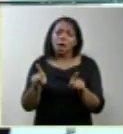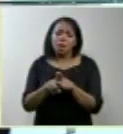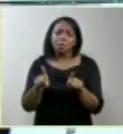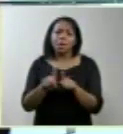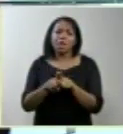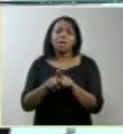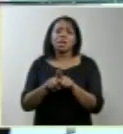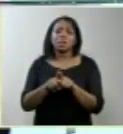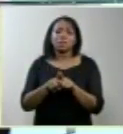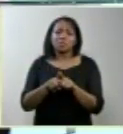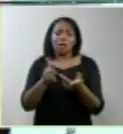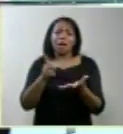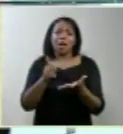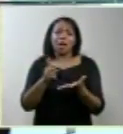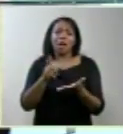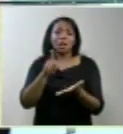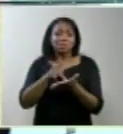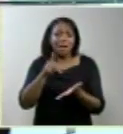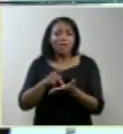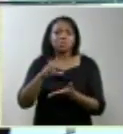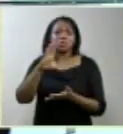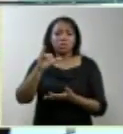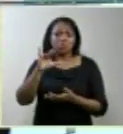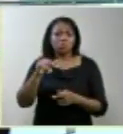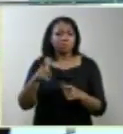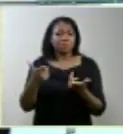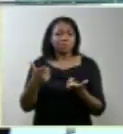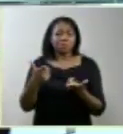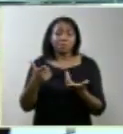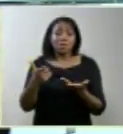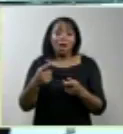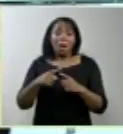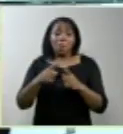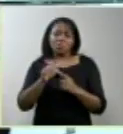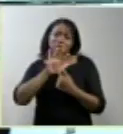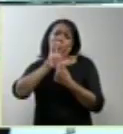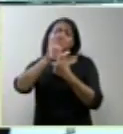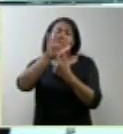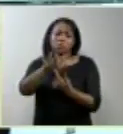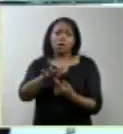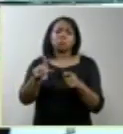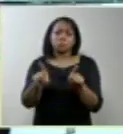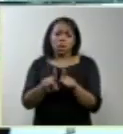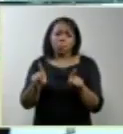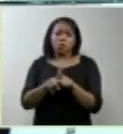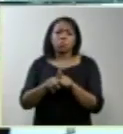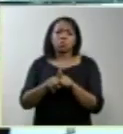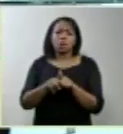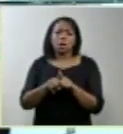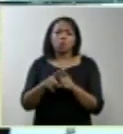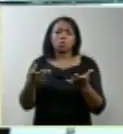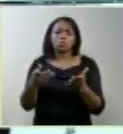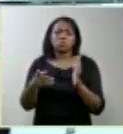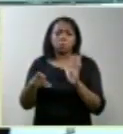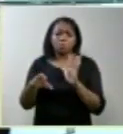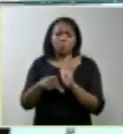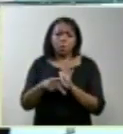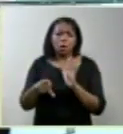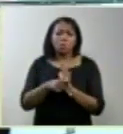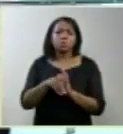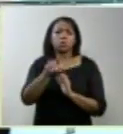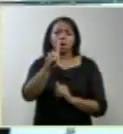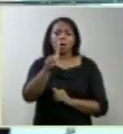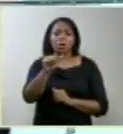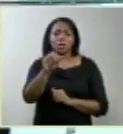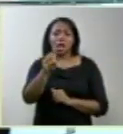a criança está em morte encefálica, e, portanto, não sente nada. Já está mostrado aqui, demonstrado pelos próprios dados trazidos, que não é assim. E